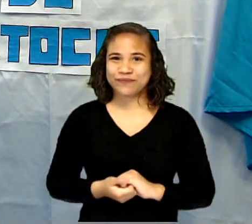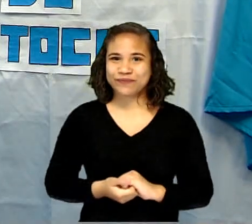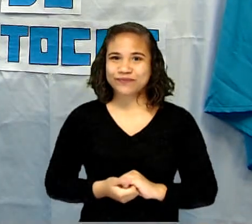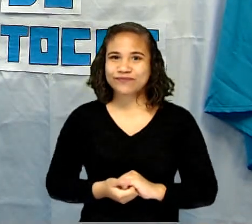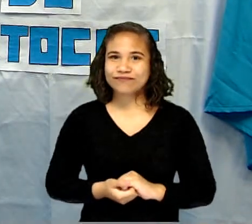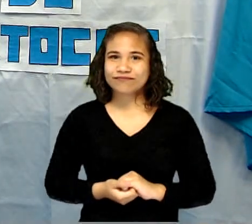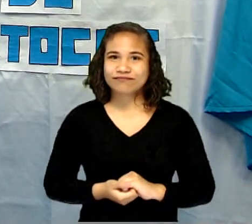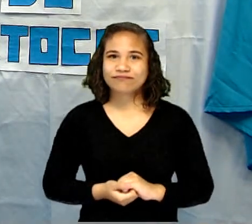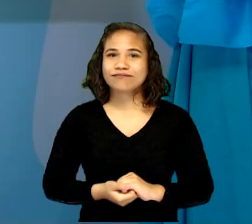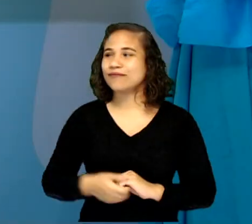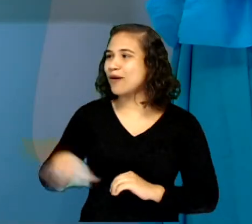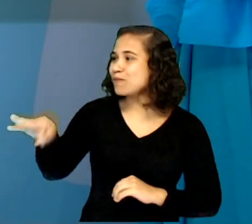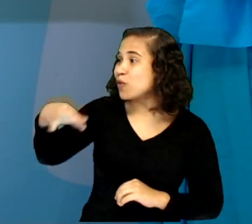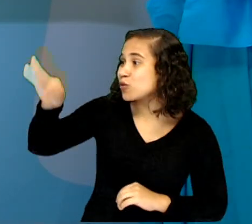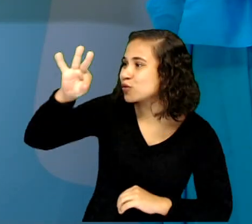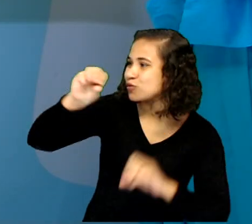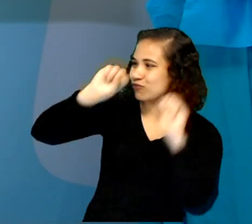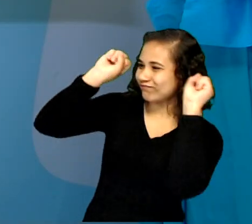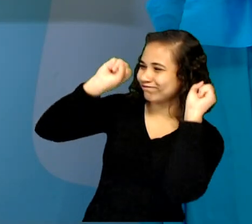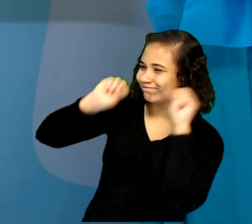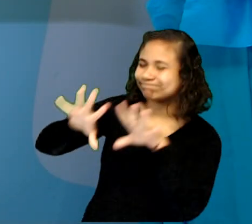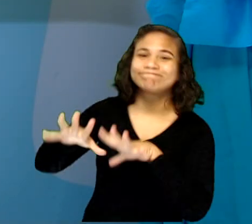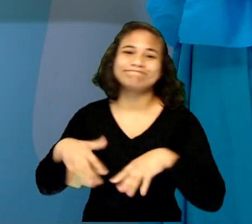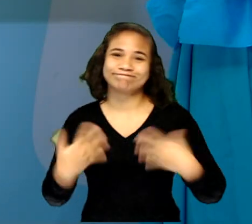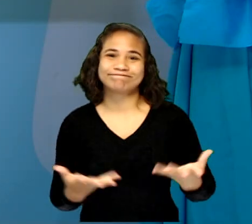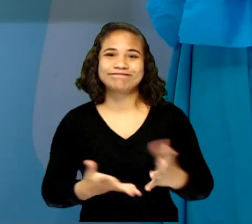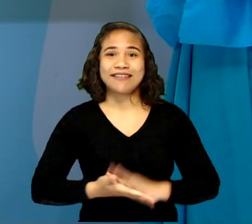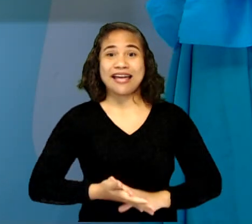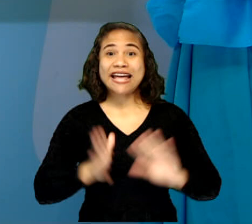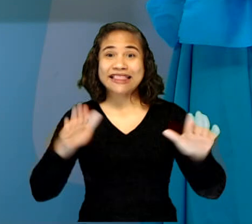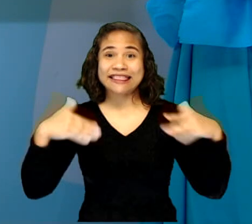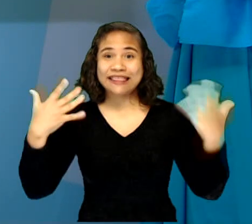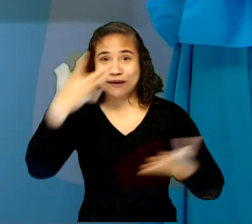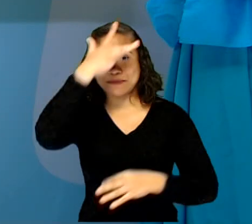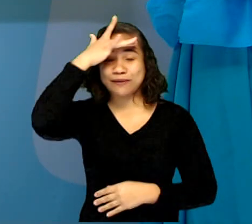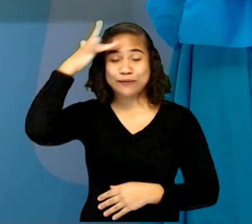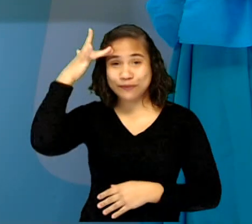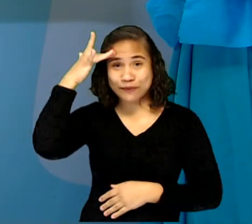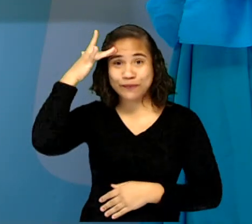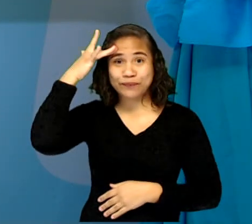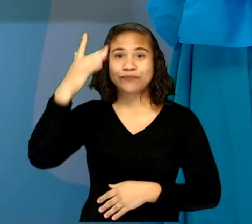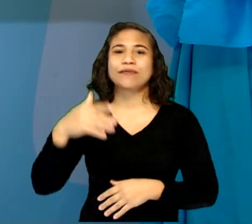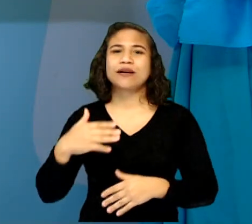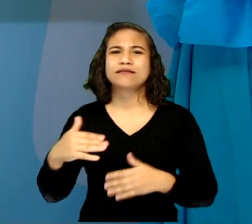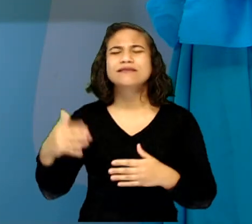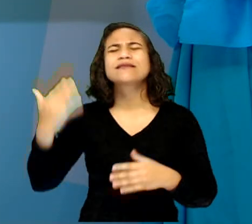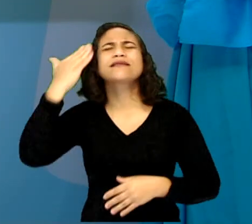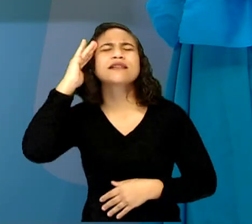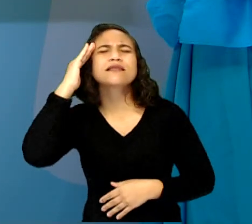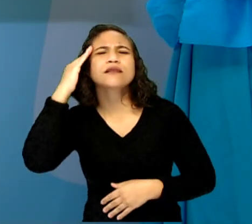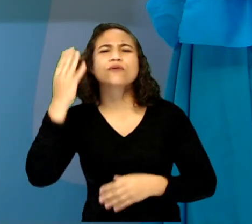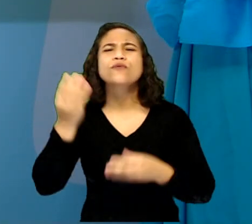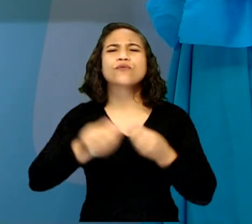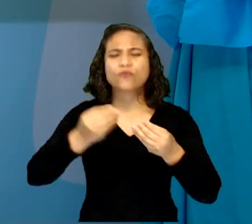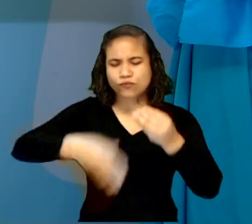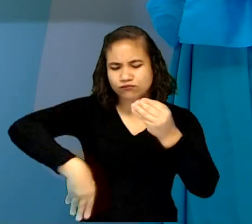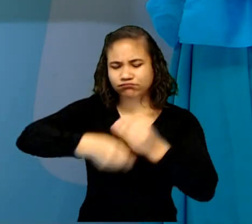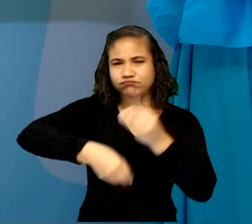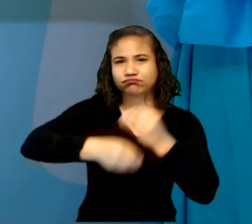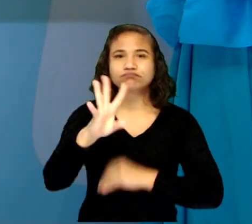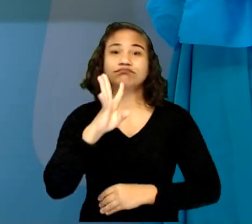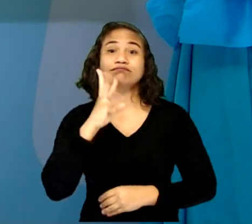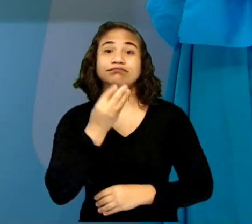Mosquito longe! Show mosquito! Pessoal, vamos cada vez mais entender um pouco mais e